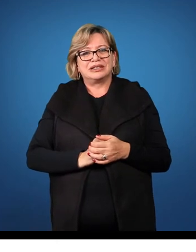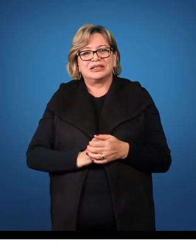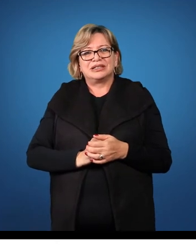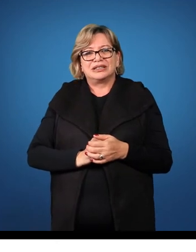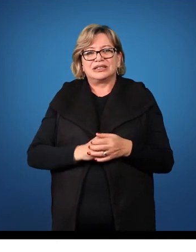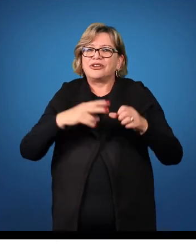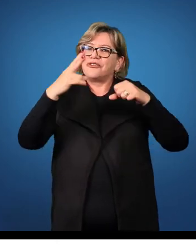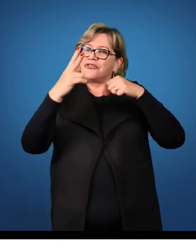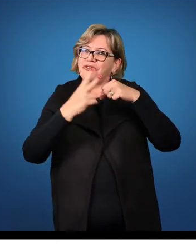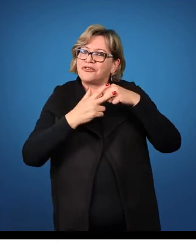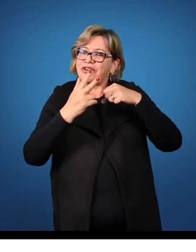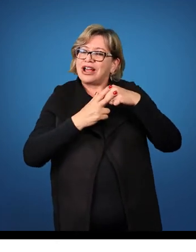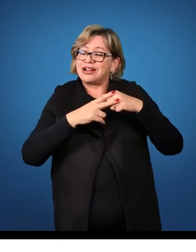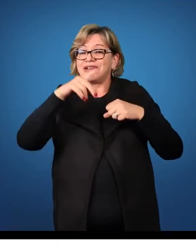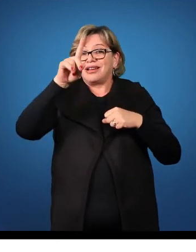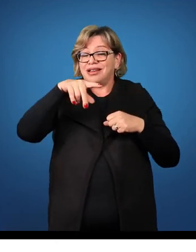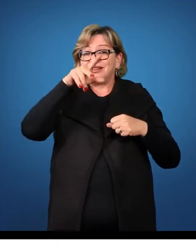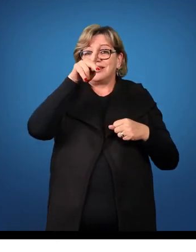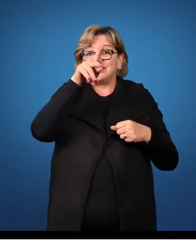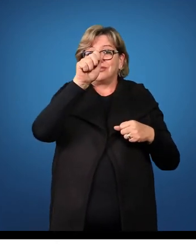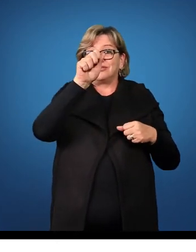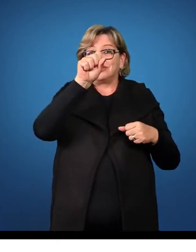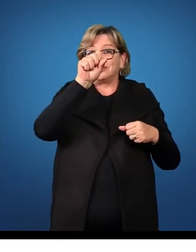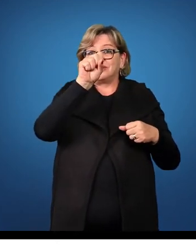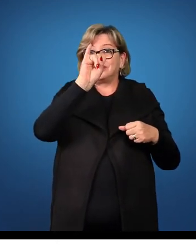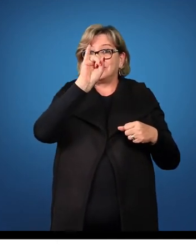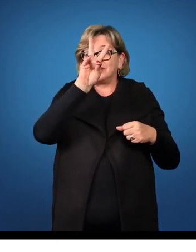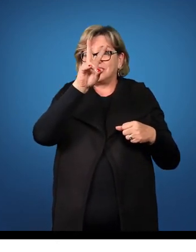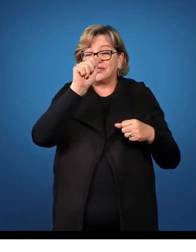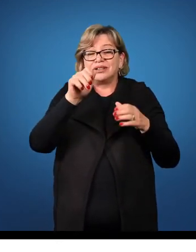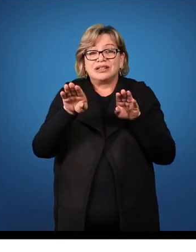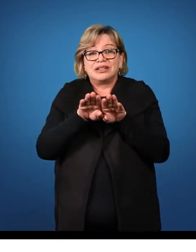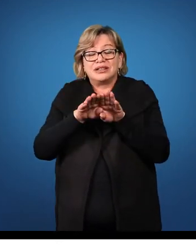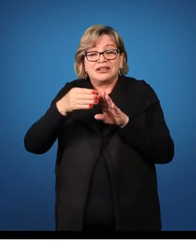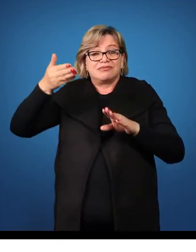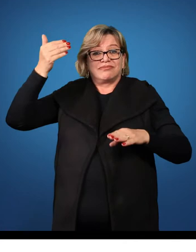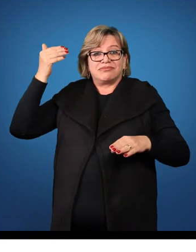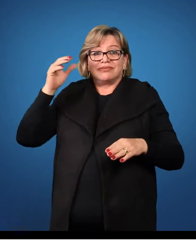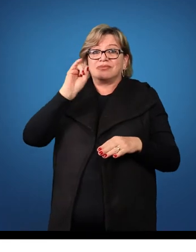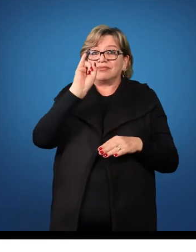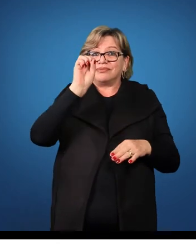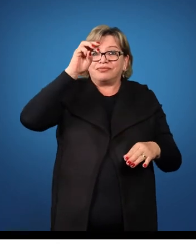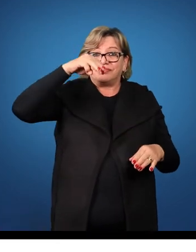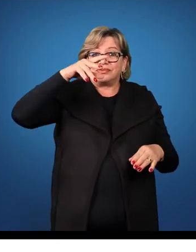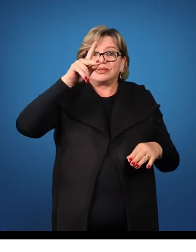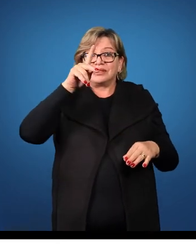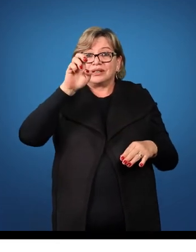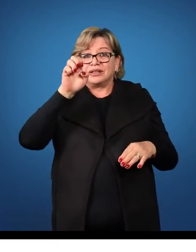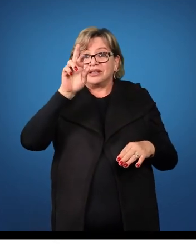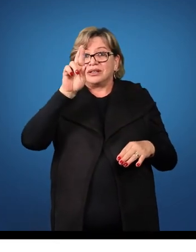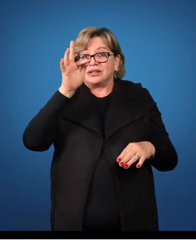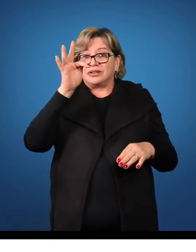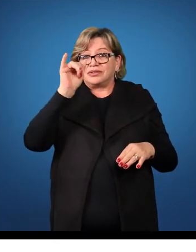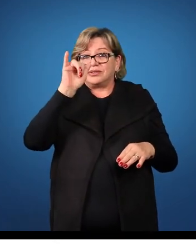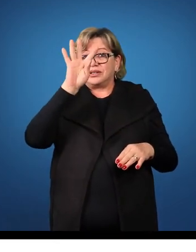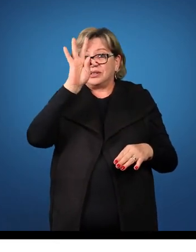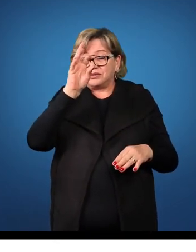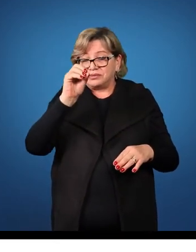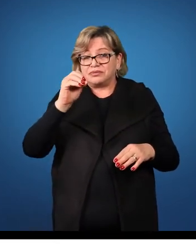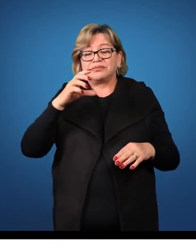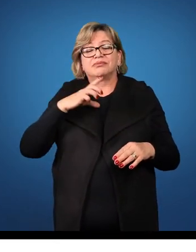Verbo aqui está na voz passiva e está no pretérito imperfeito na terceira pessoa do singular.